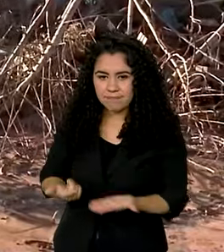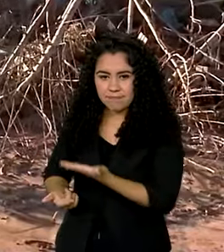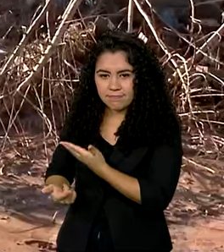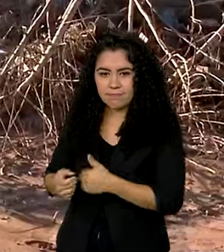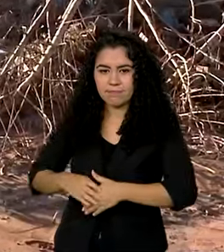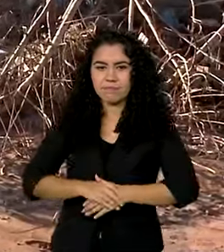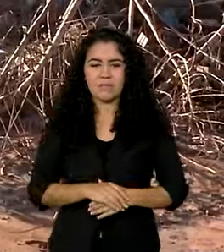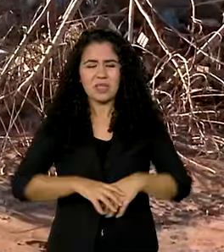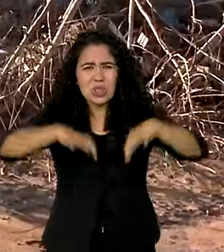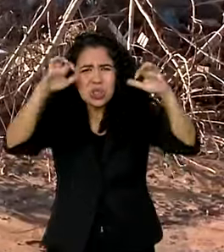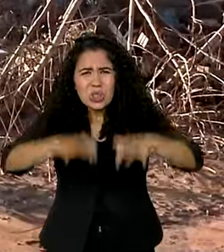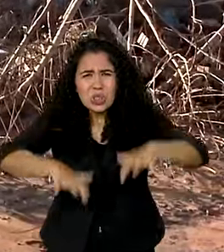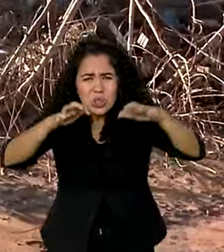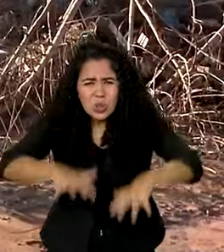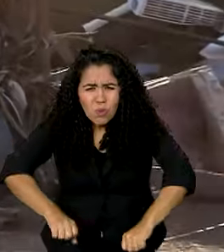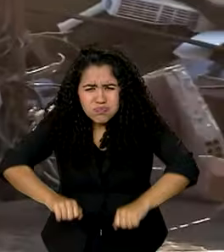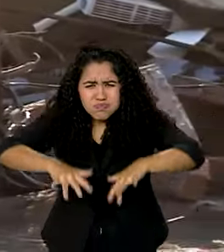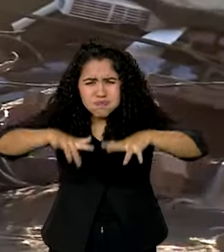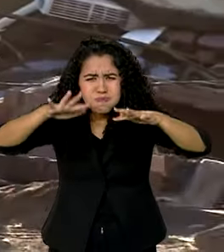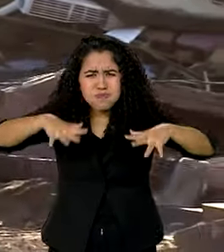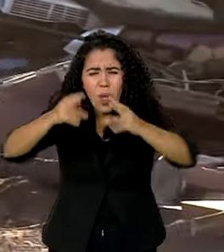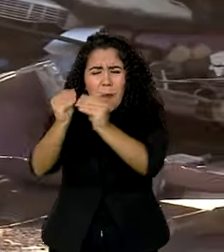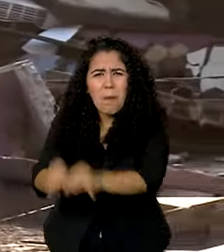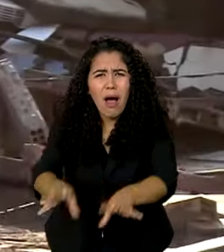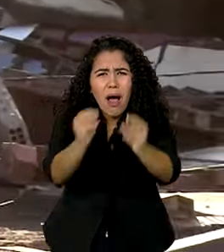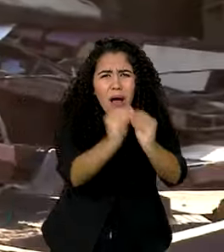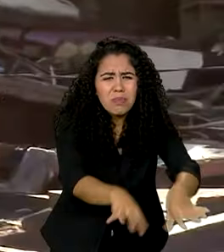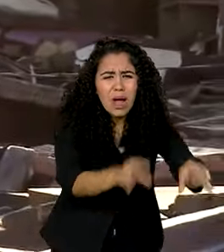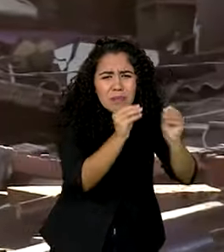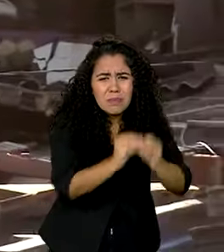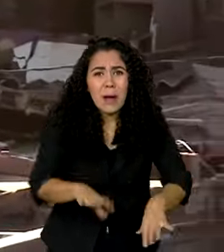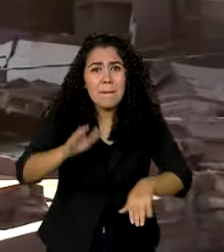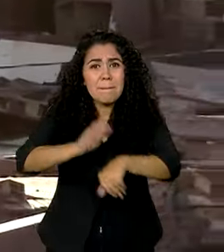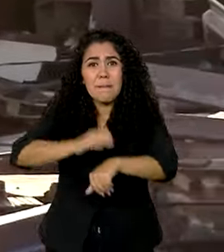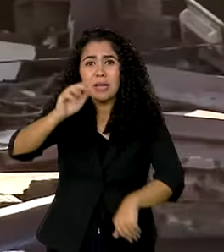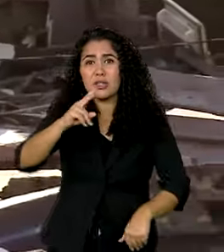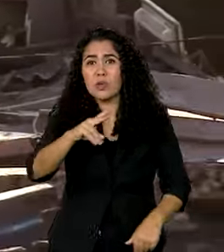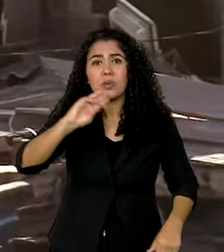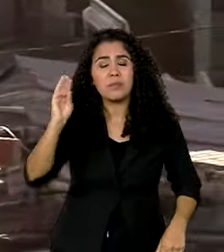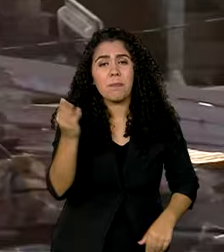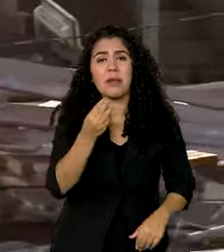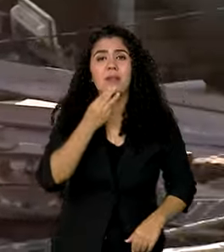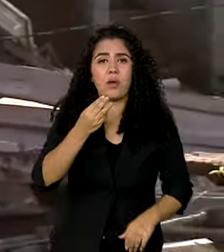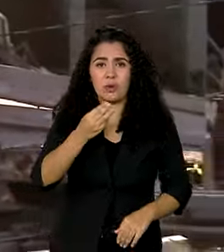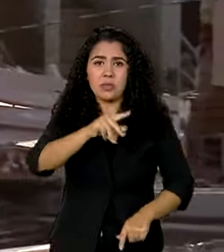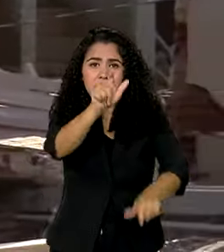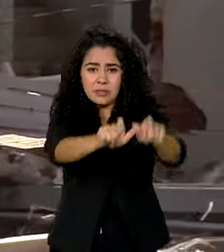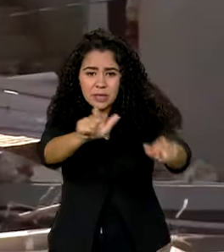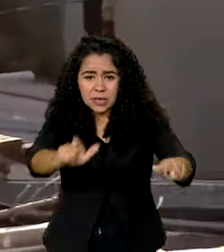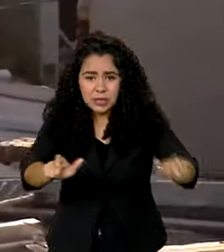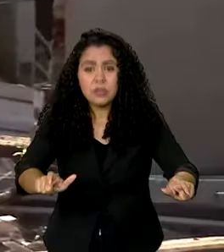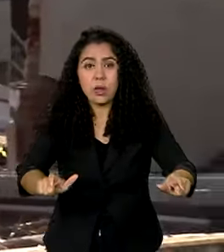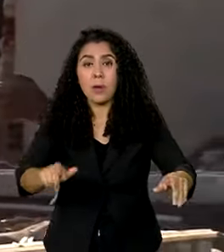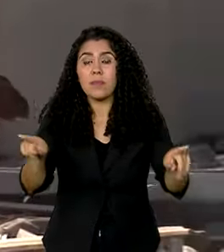As enchentes que atingiram o Rio Grande do Sul afetaram mais de 2 milhões e 300 mil pessoas.